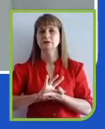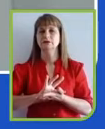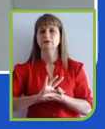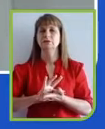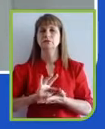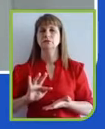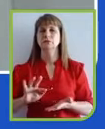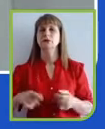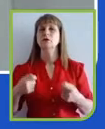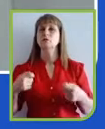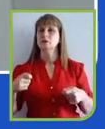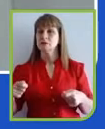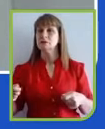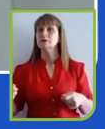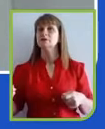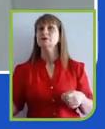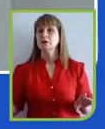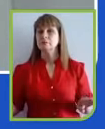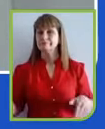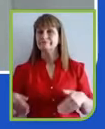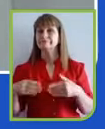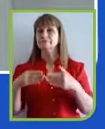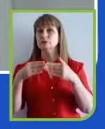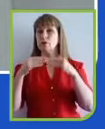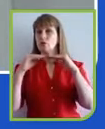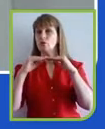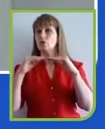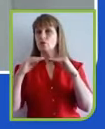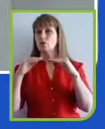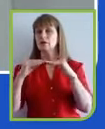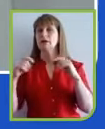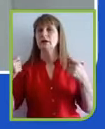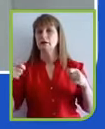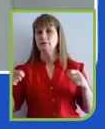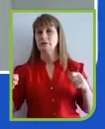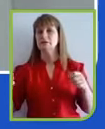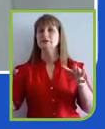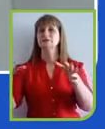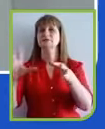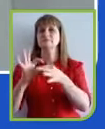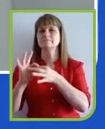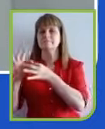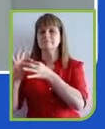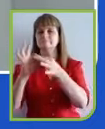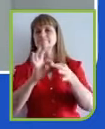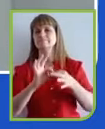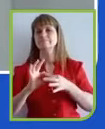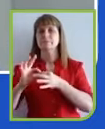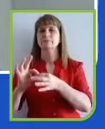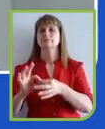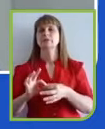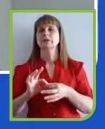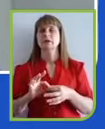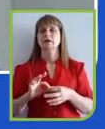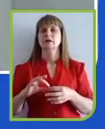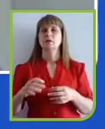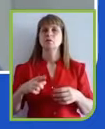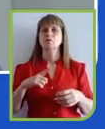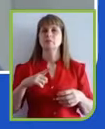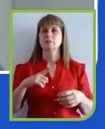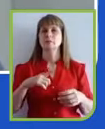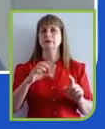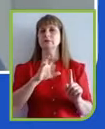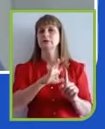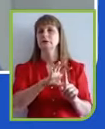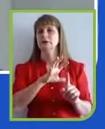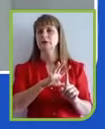Então, é assim que pensamos. Essa, diria que, também é uma tendência que, acredito que